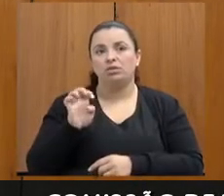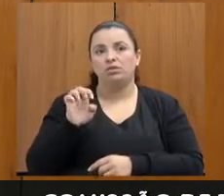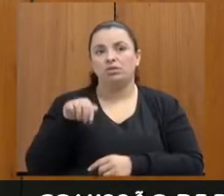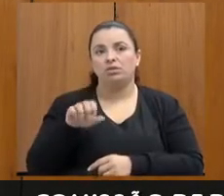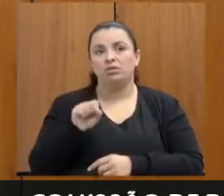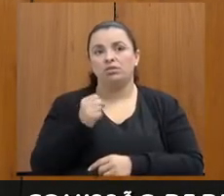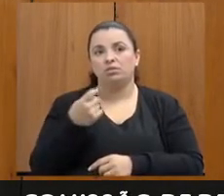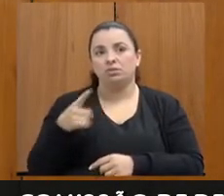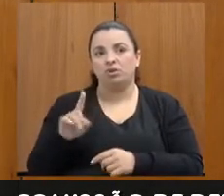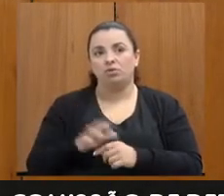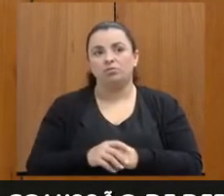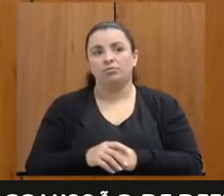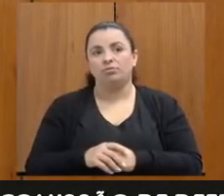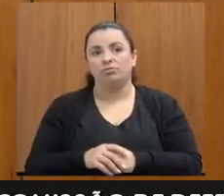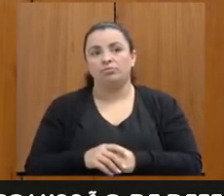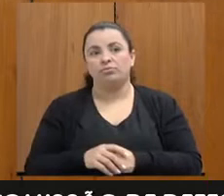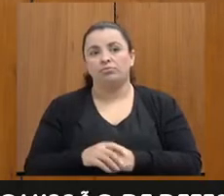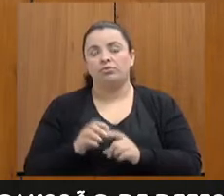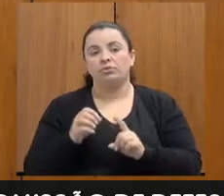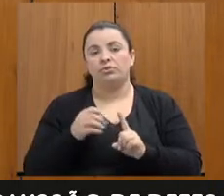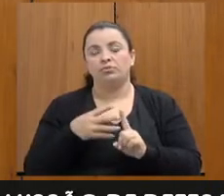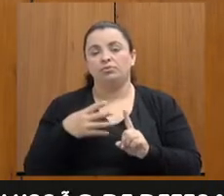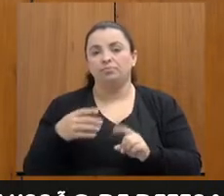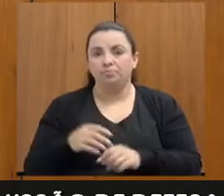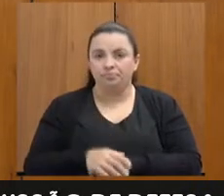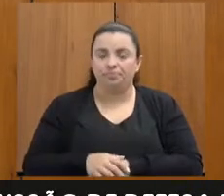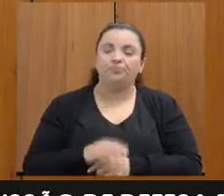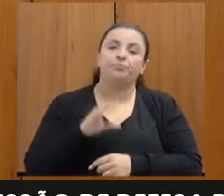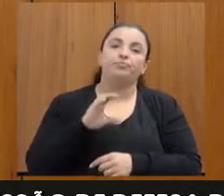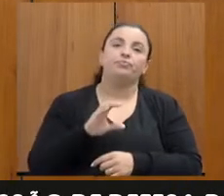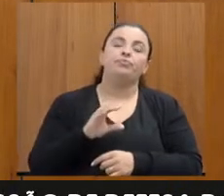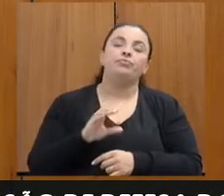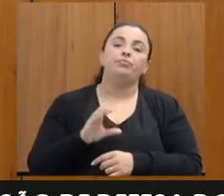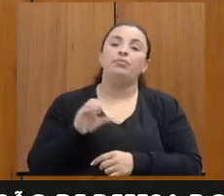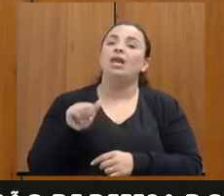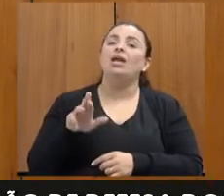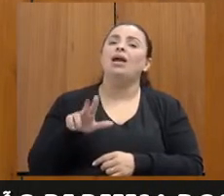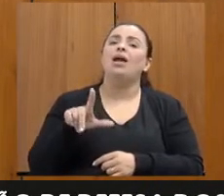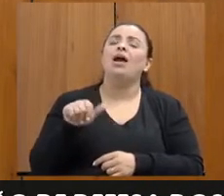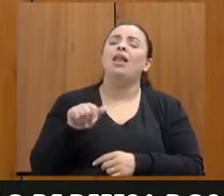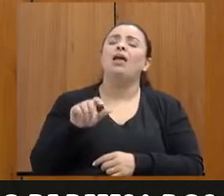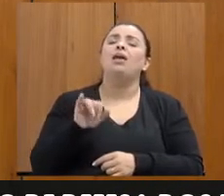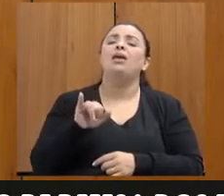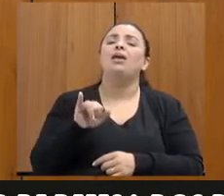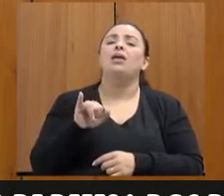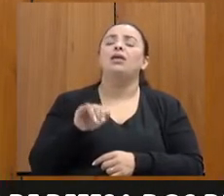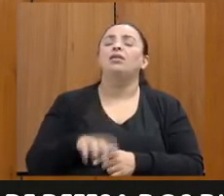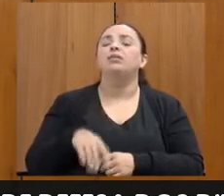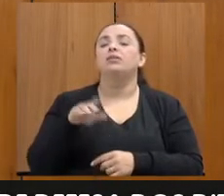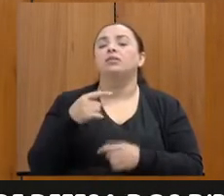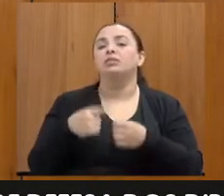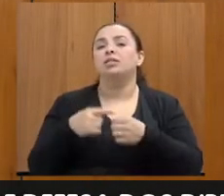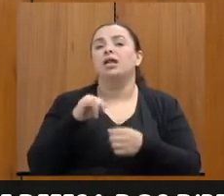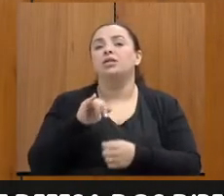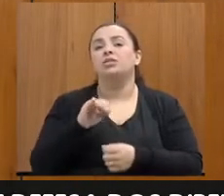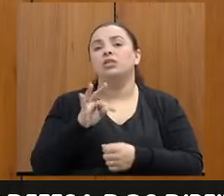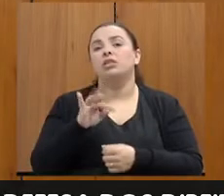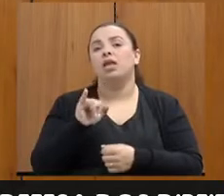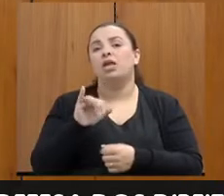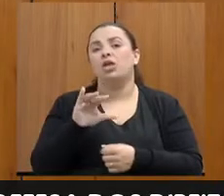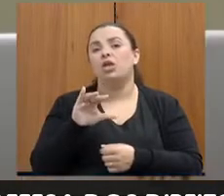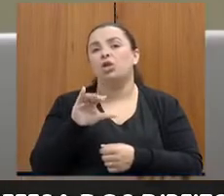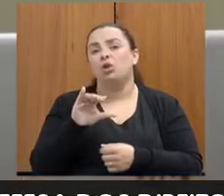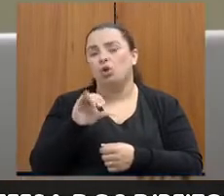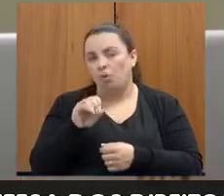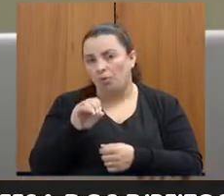há alguma diretriz, algum protocolo para efetivação de convênios? E você tem uma rede mais integrada, não